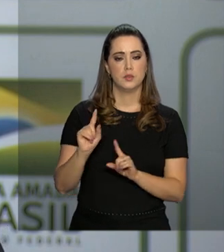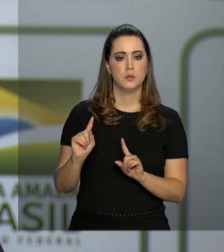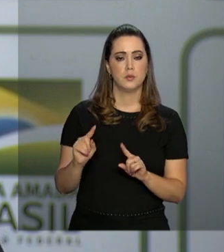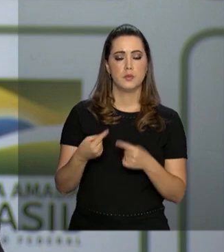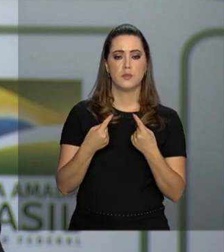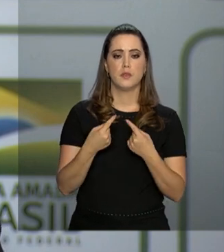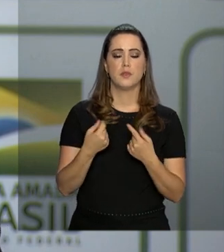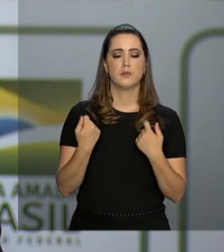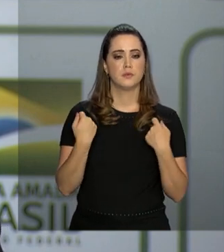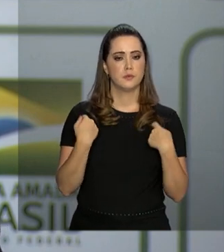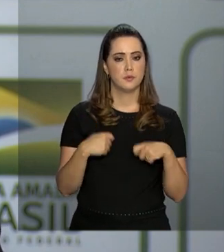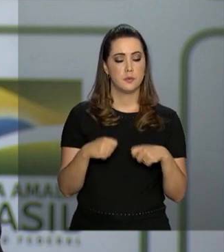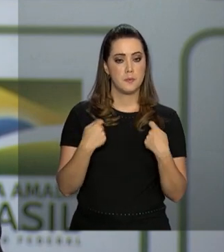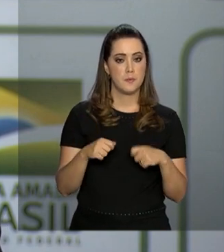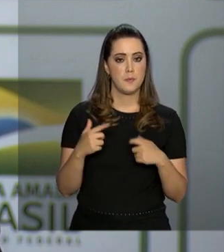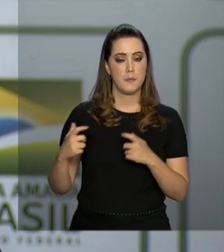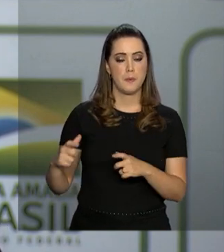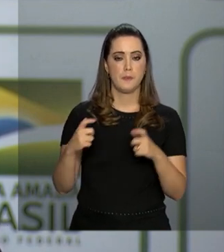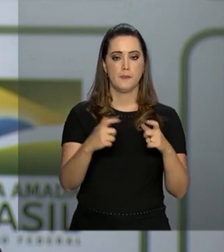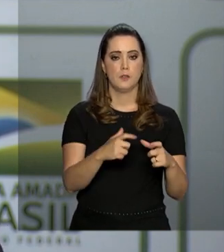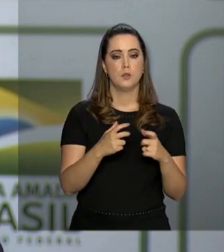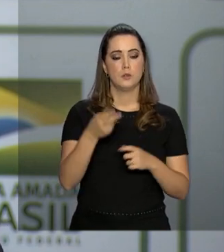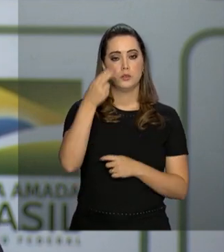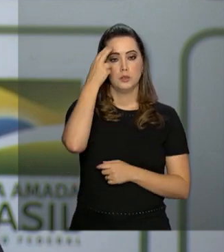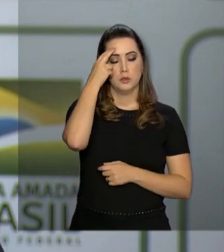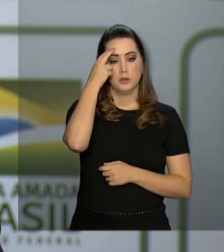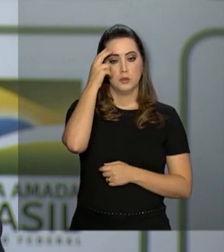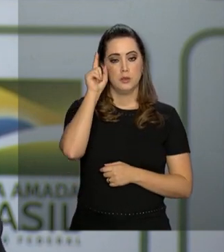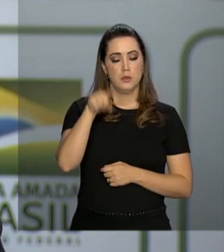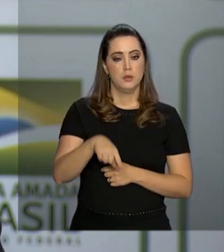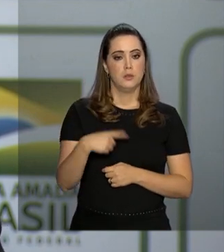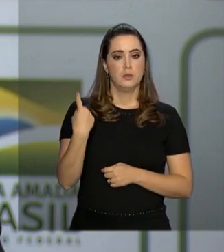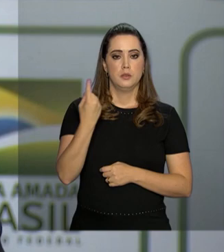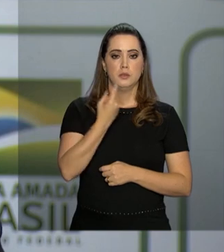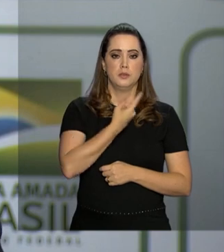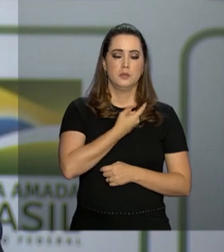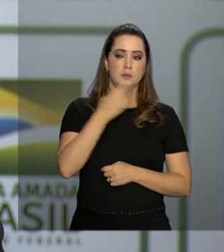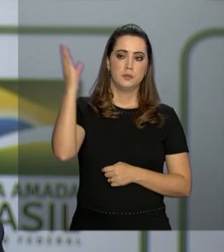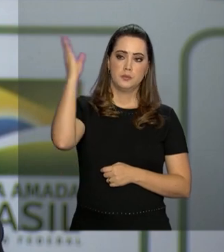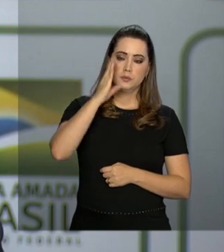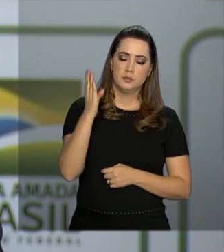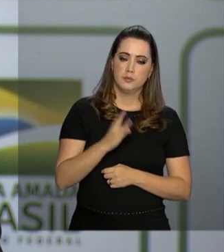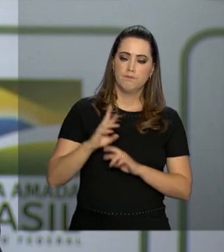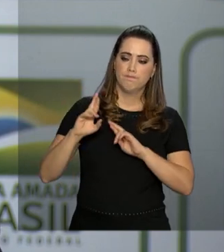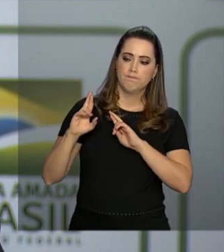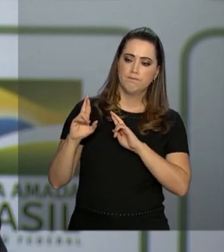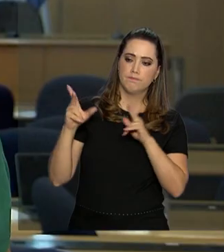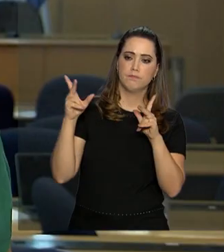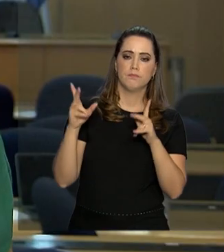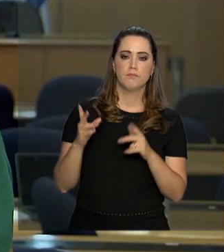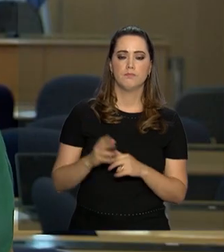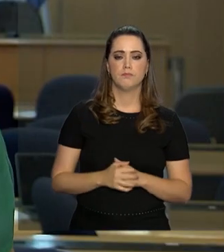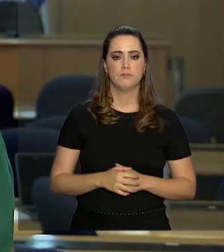seja regional, cultural e esses nossos Brasis tão diferentes.